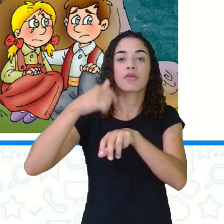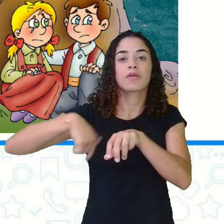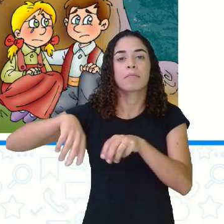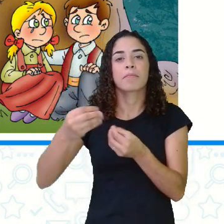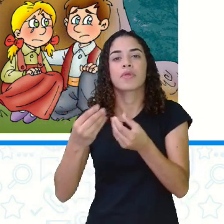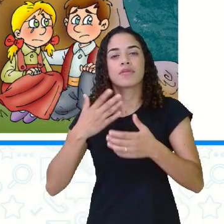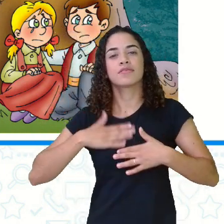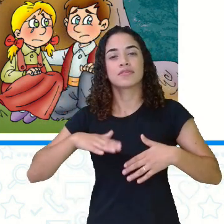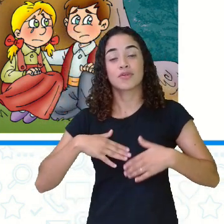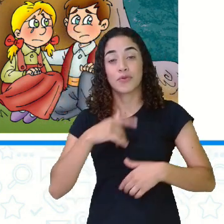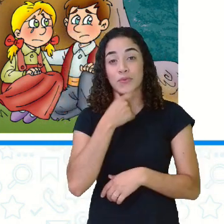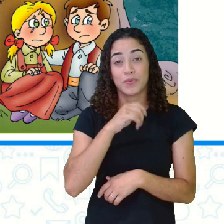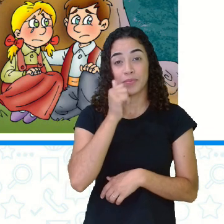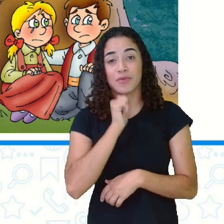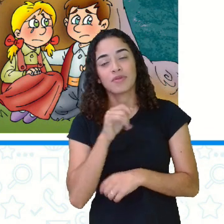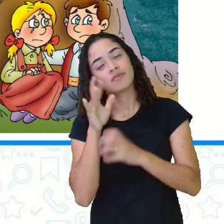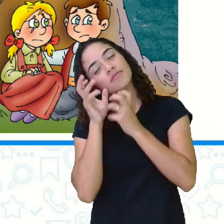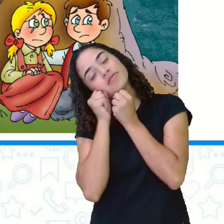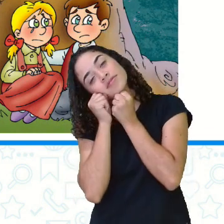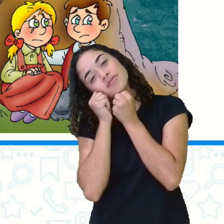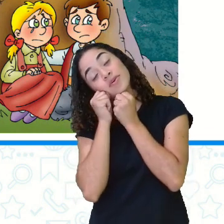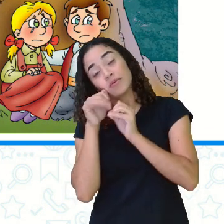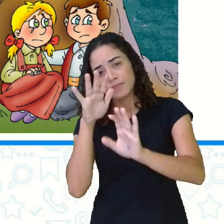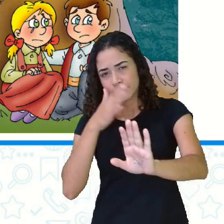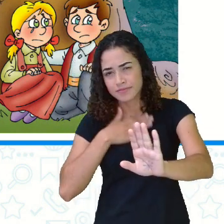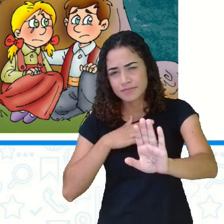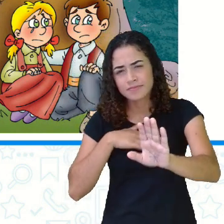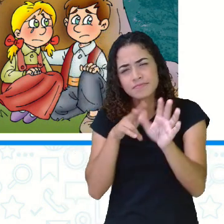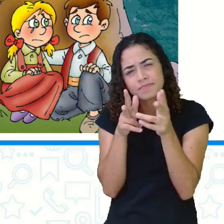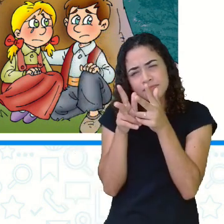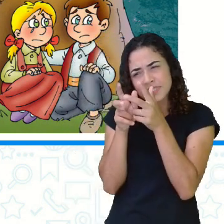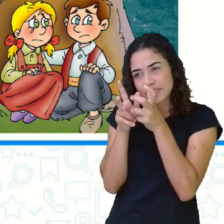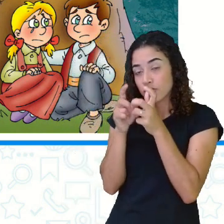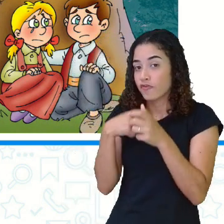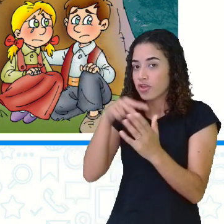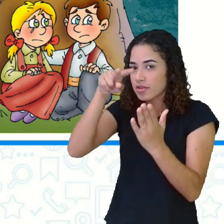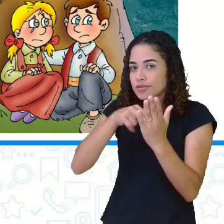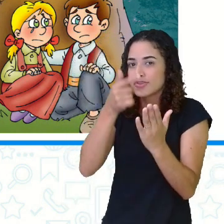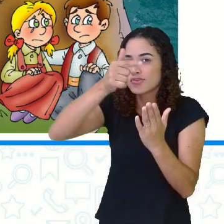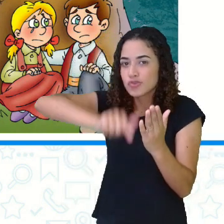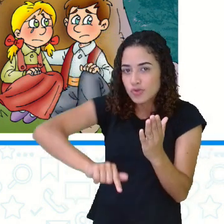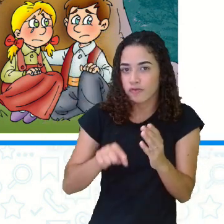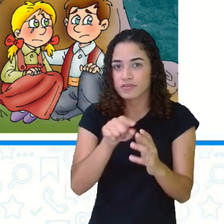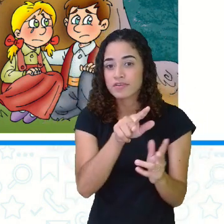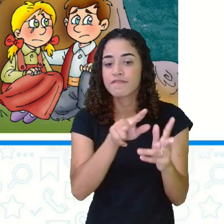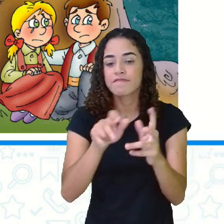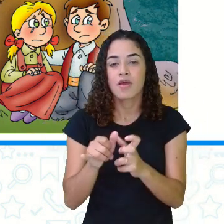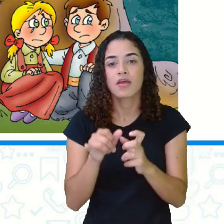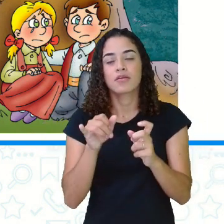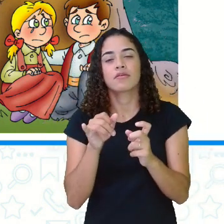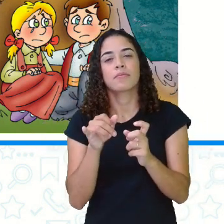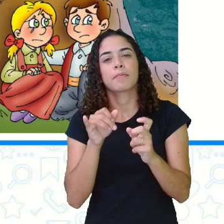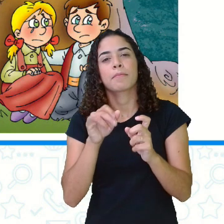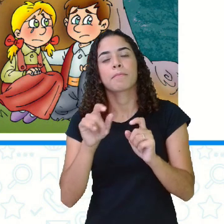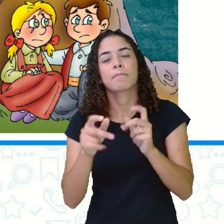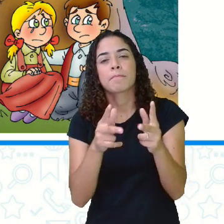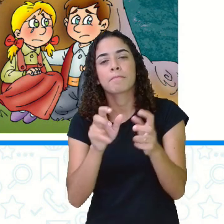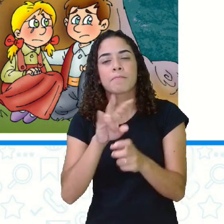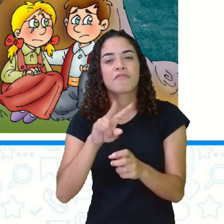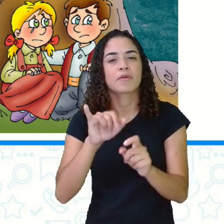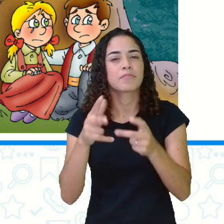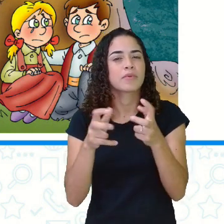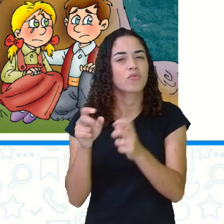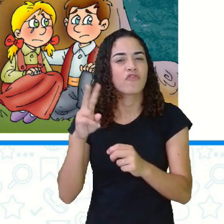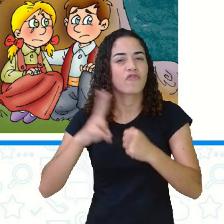pegaram no sono. Dá uma olhadinha aí com bem calma aqui, então eu vou ler novamente e você vai procurar verbo. Professora,